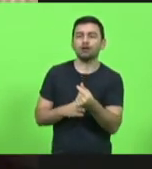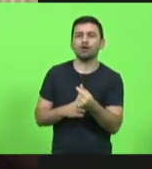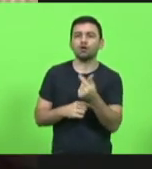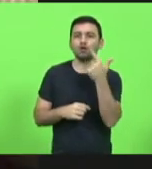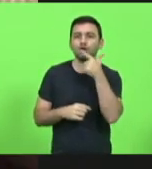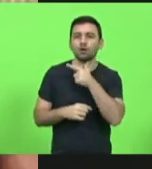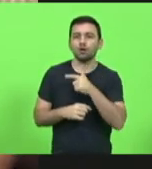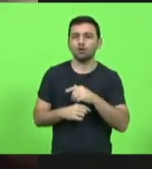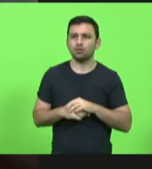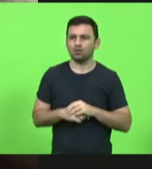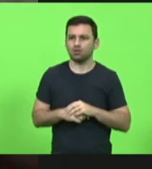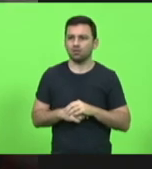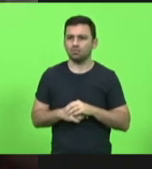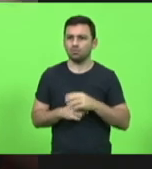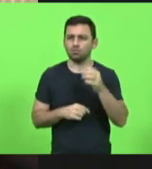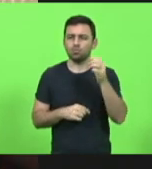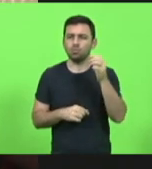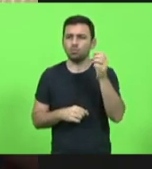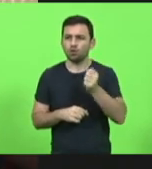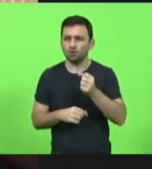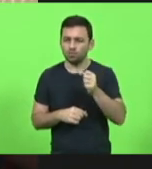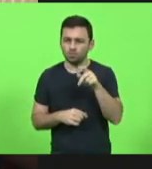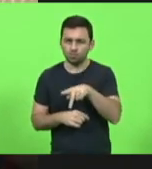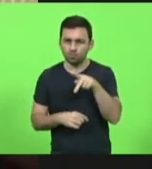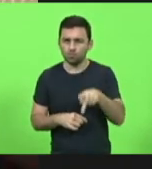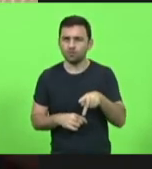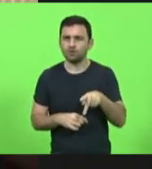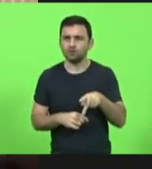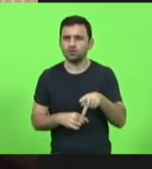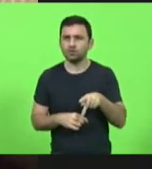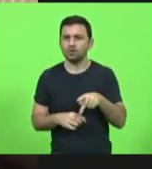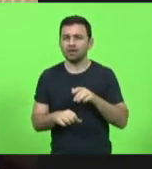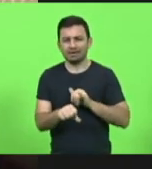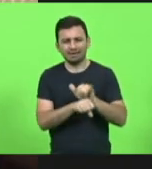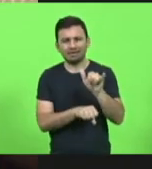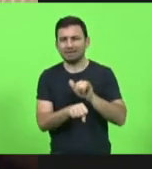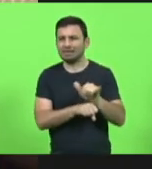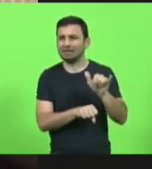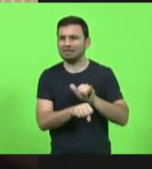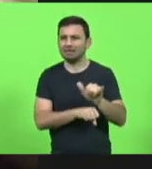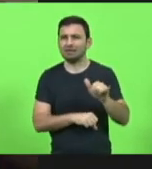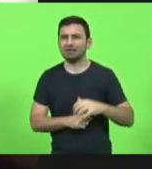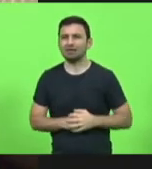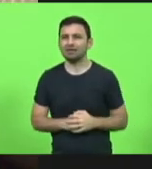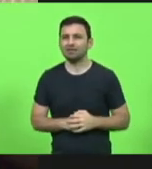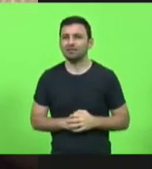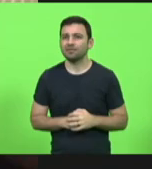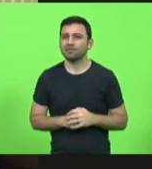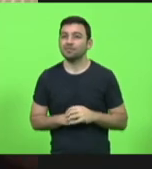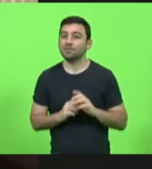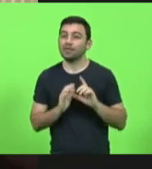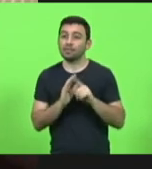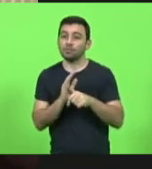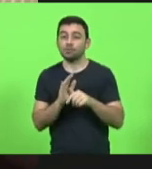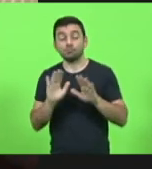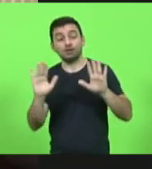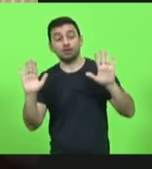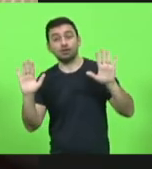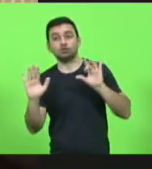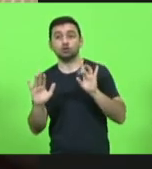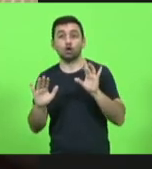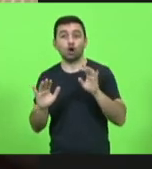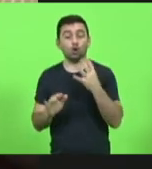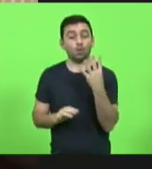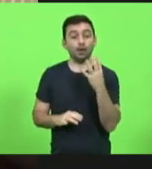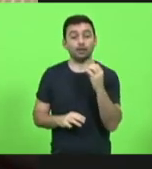professores aposentados, que estavam já fazendo, sendo enganados. Aí depois vem, não, mas veja bem, é para quem faz 40